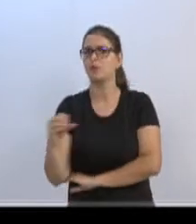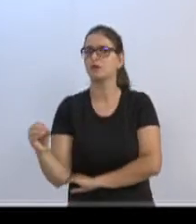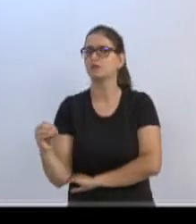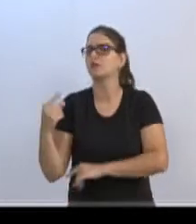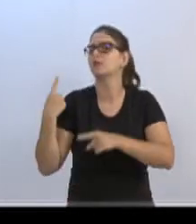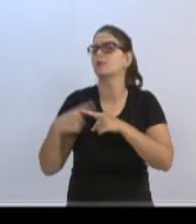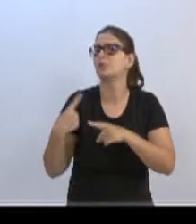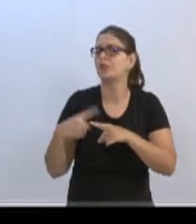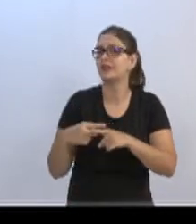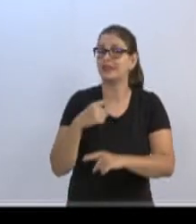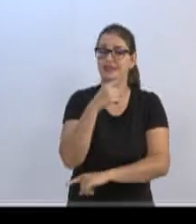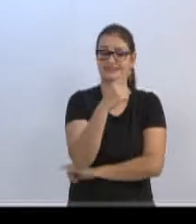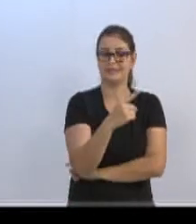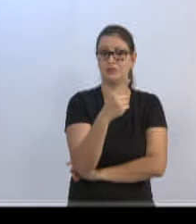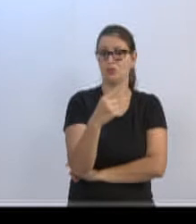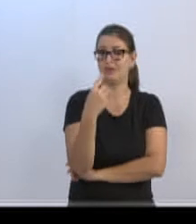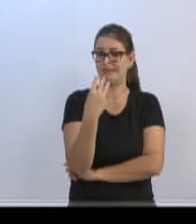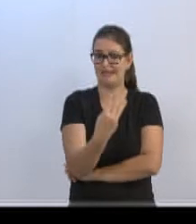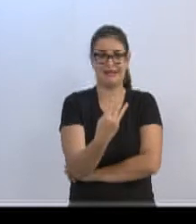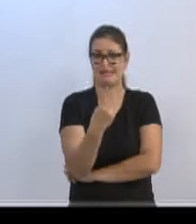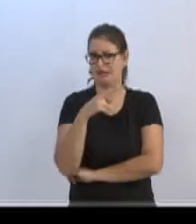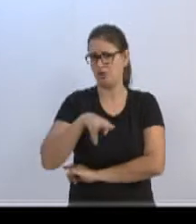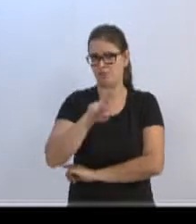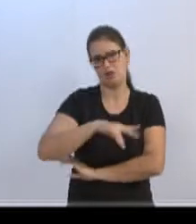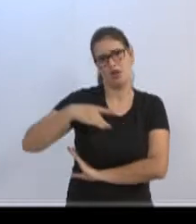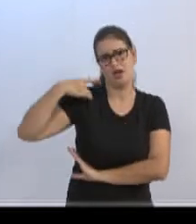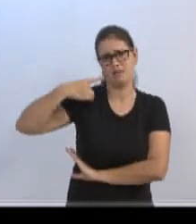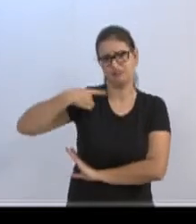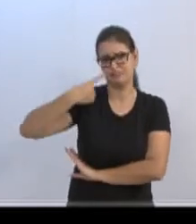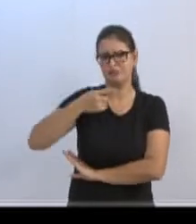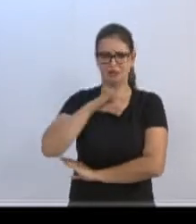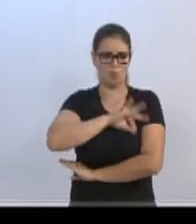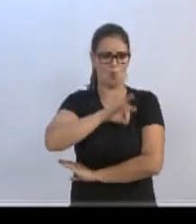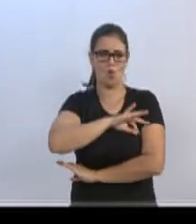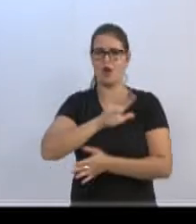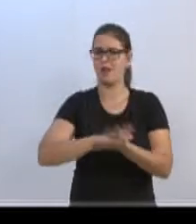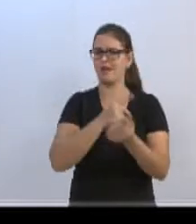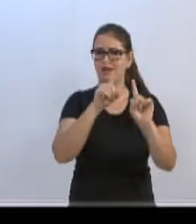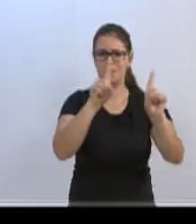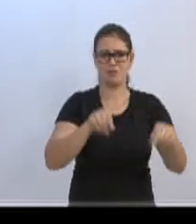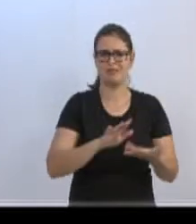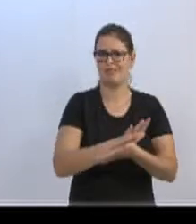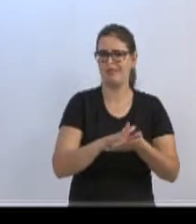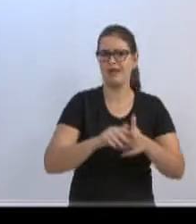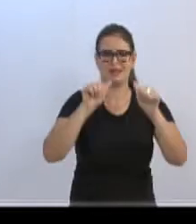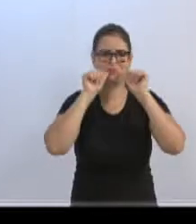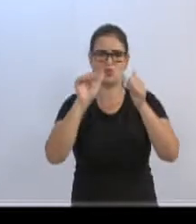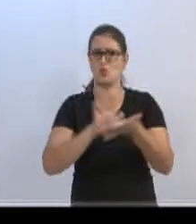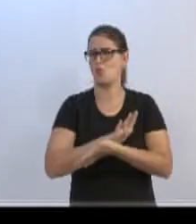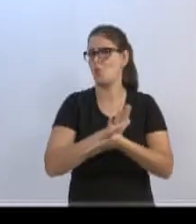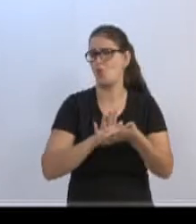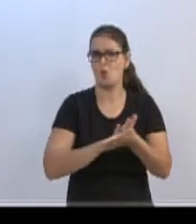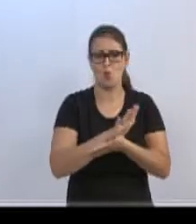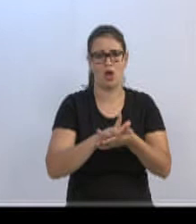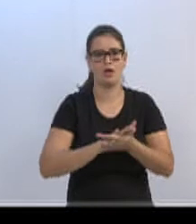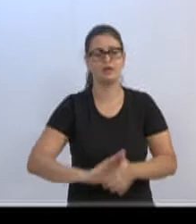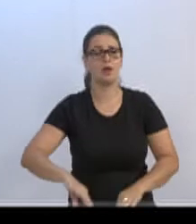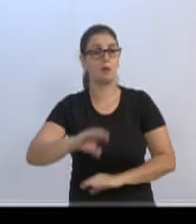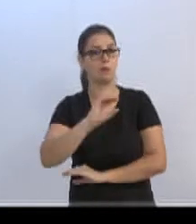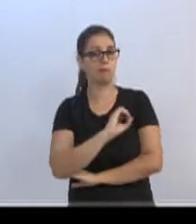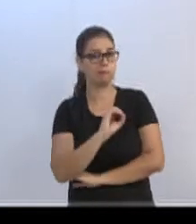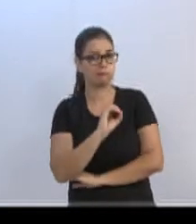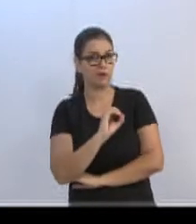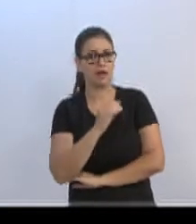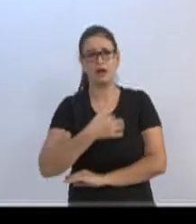113 deputados que não vão estar usando o seu salário, não vão estar usando o gabinete, não vão estar usando assessores, não vão estar usando nada, nem